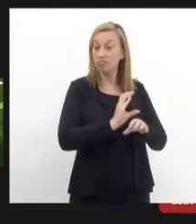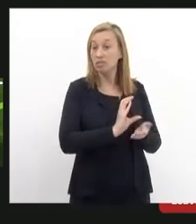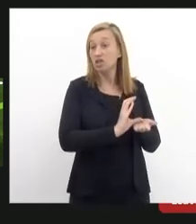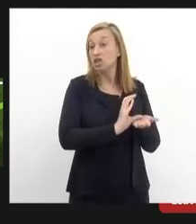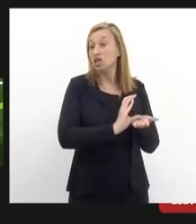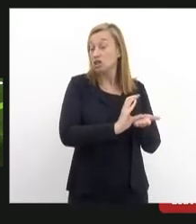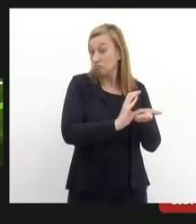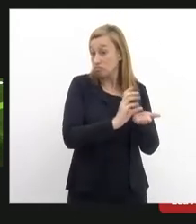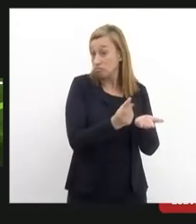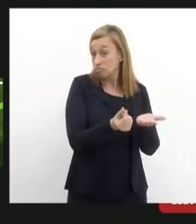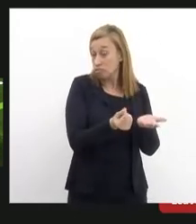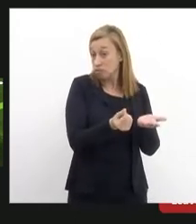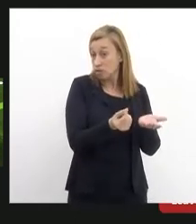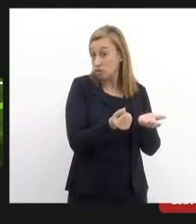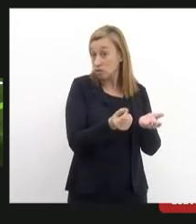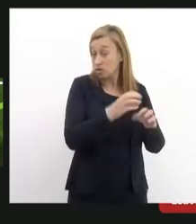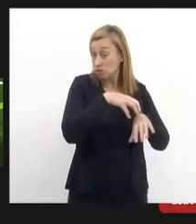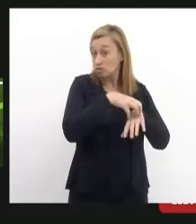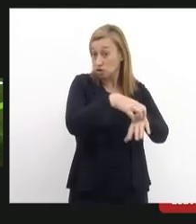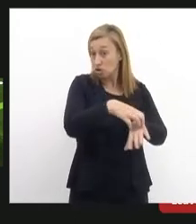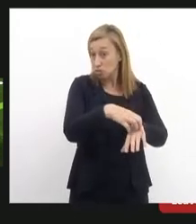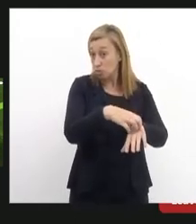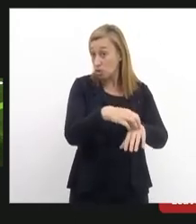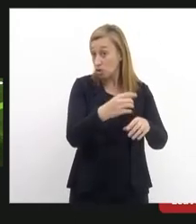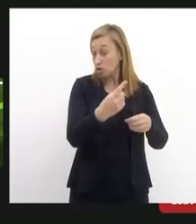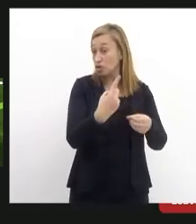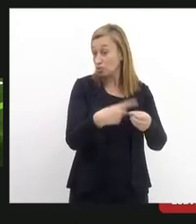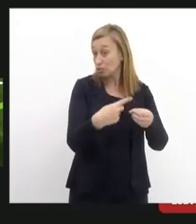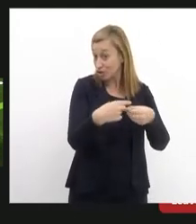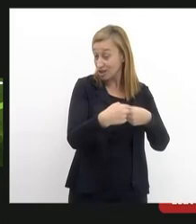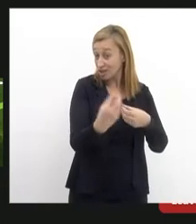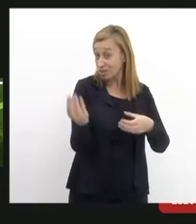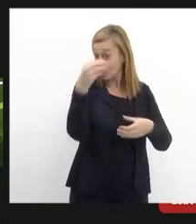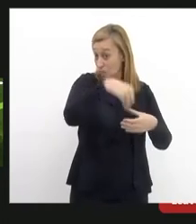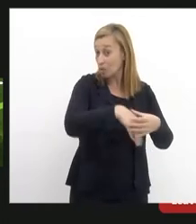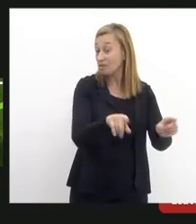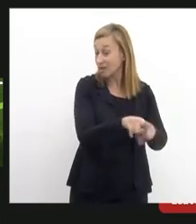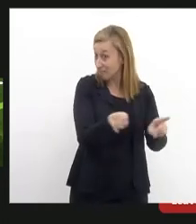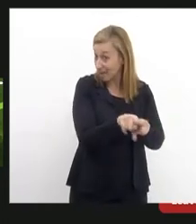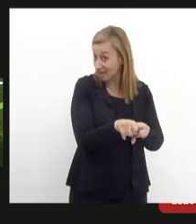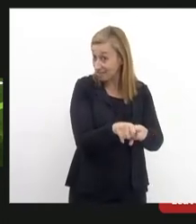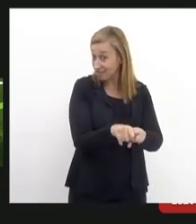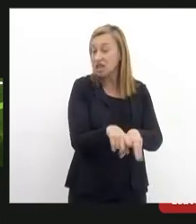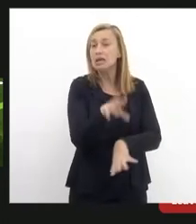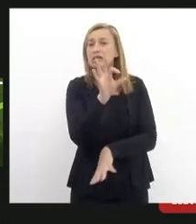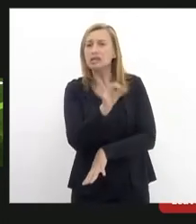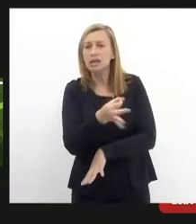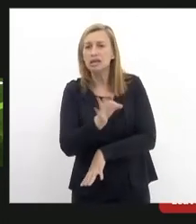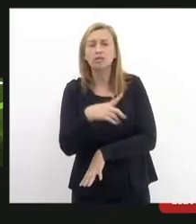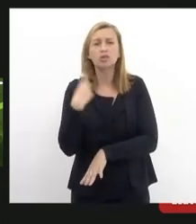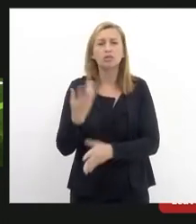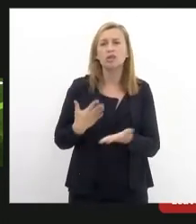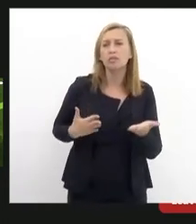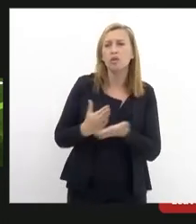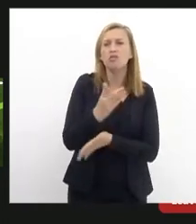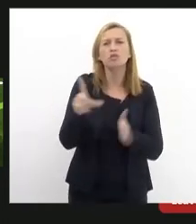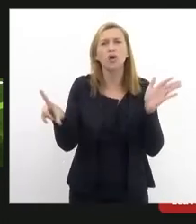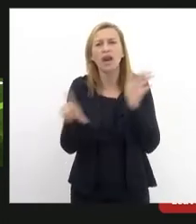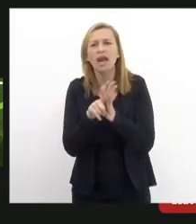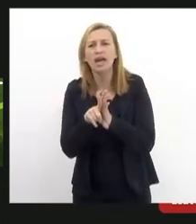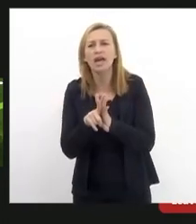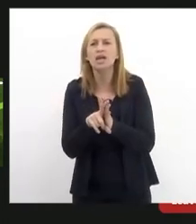necessidade da Secretaria de Transporte do Município ser inserida nesse contexto recentemente nós aprovamos uma lei